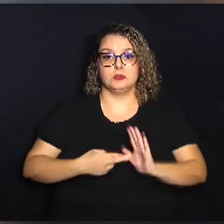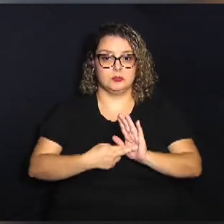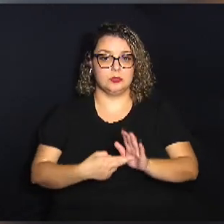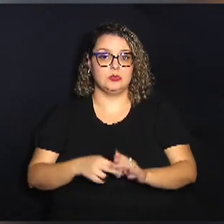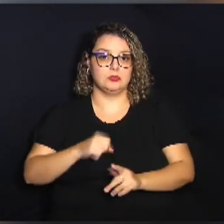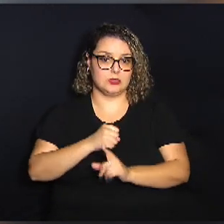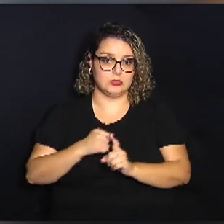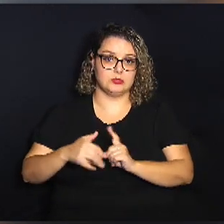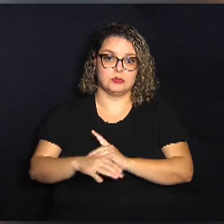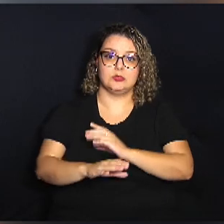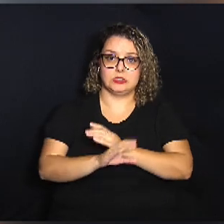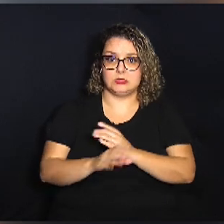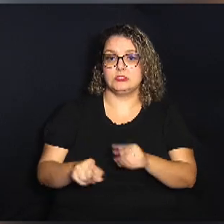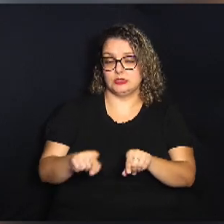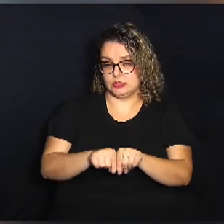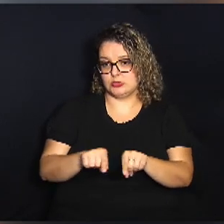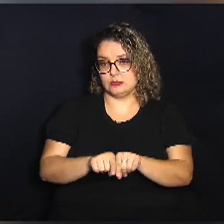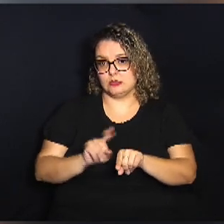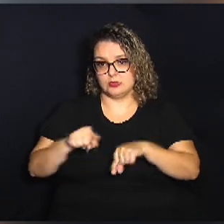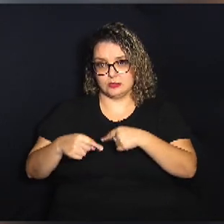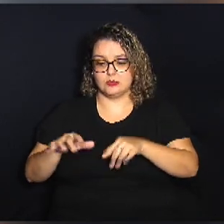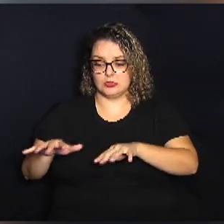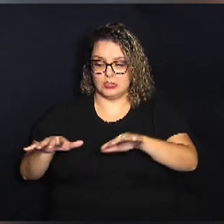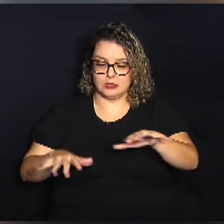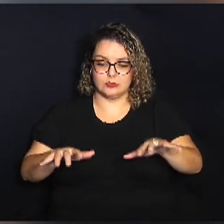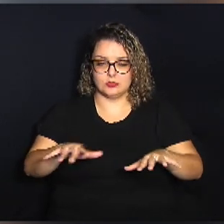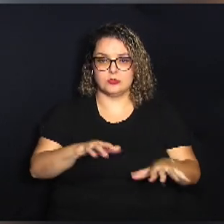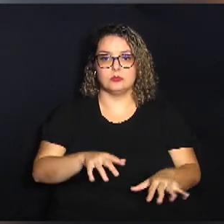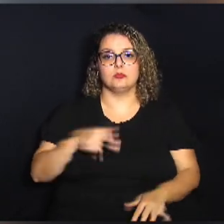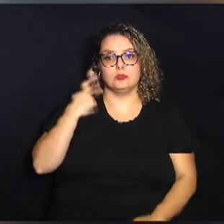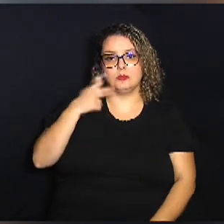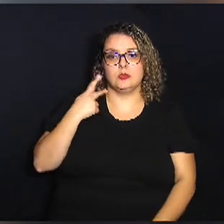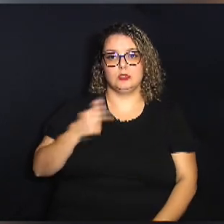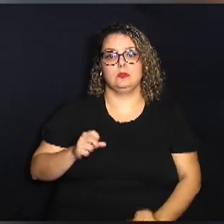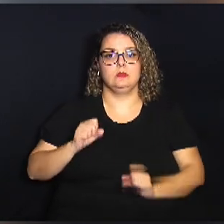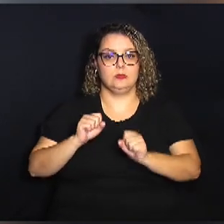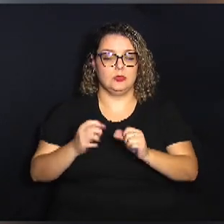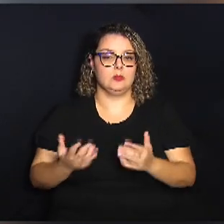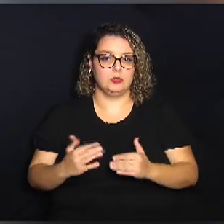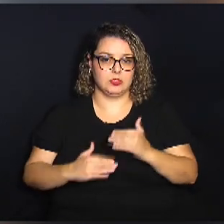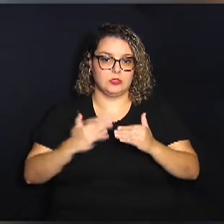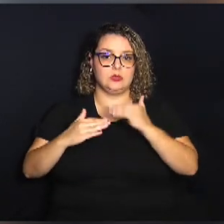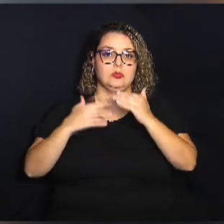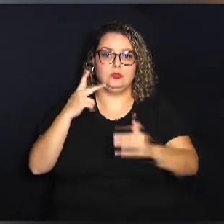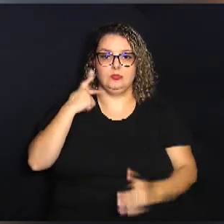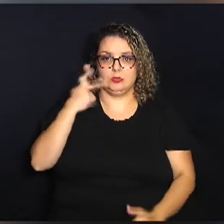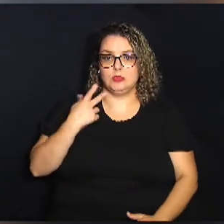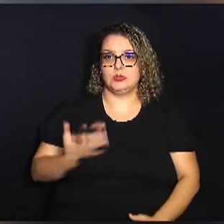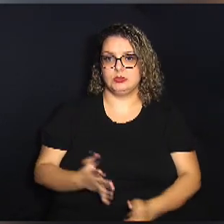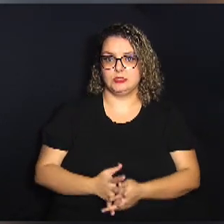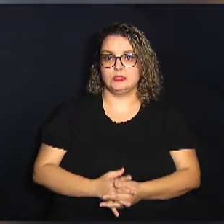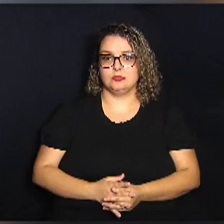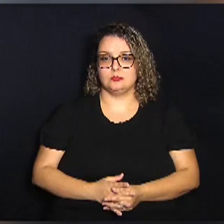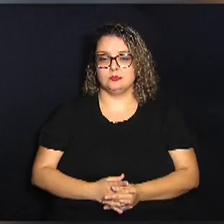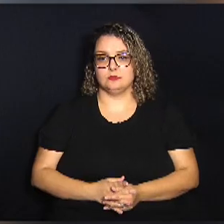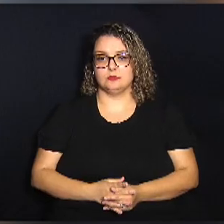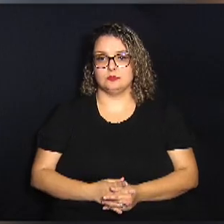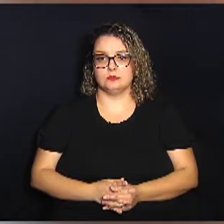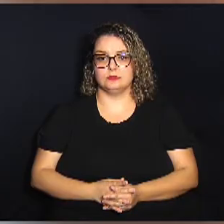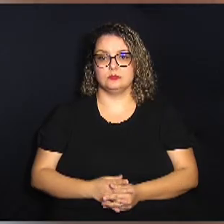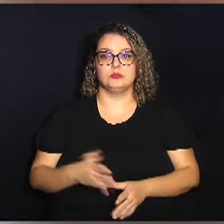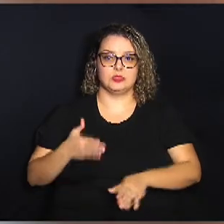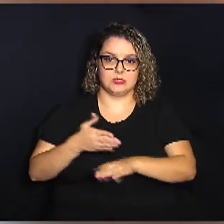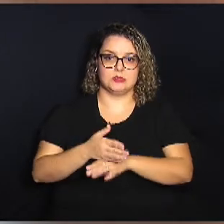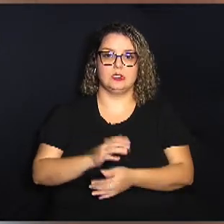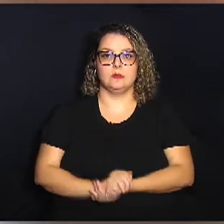civil e também os outros entes políticos para poder desenvolver políticas de acesso.